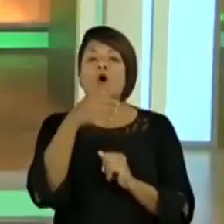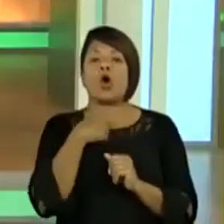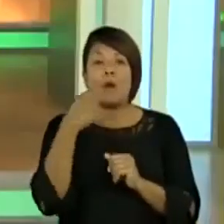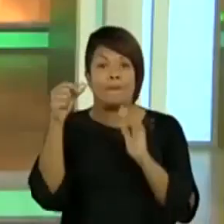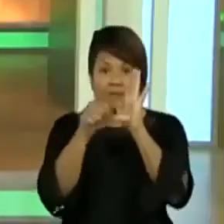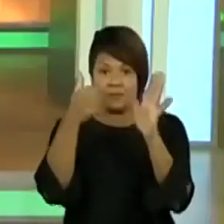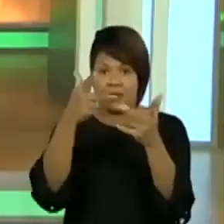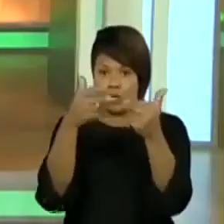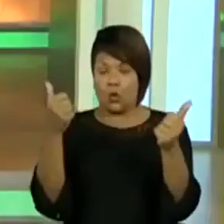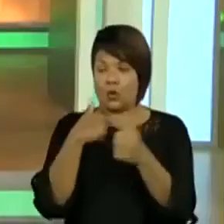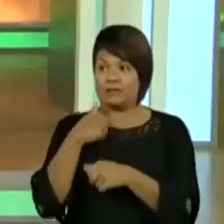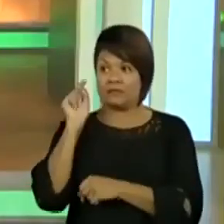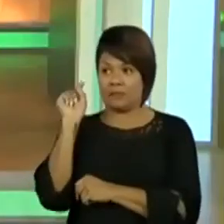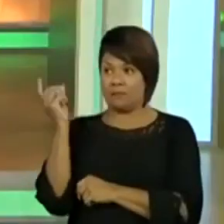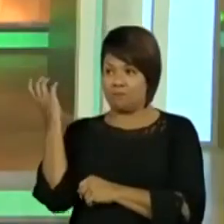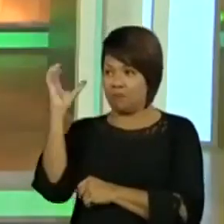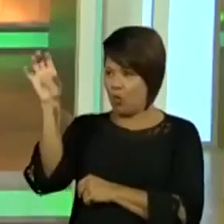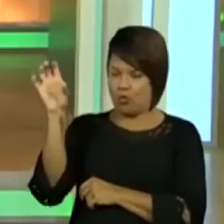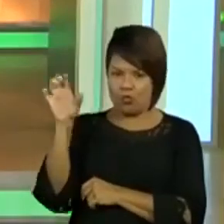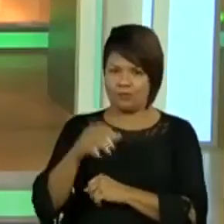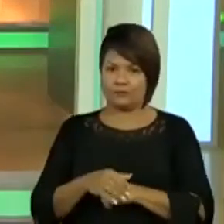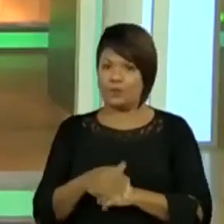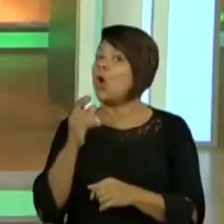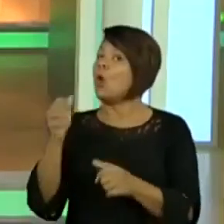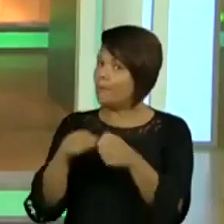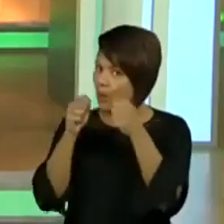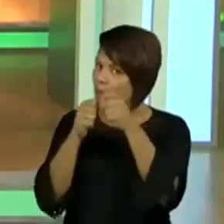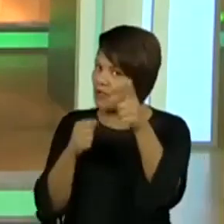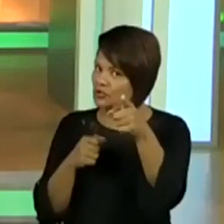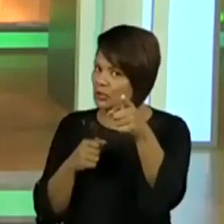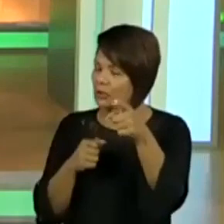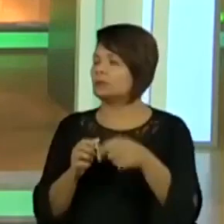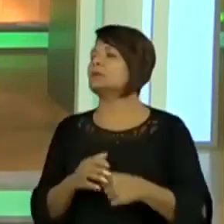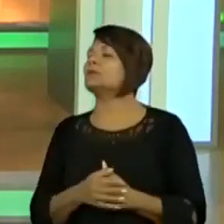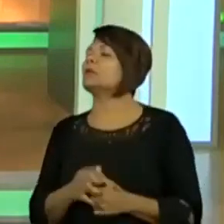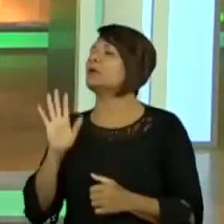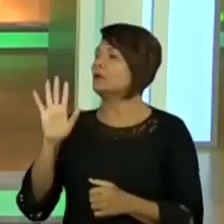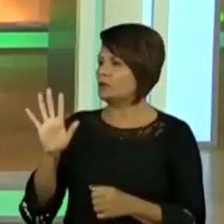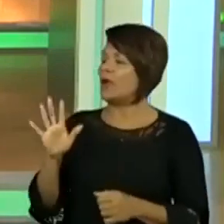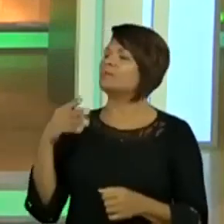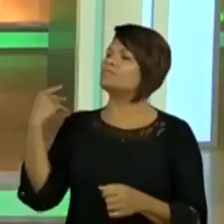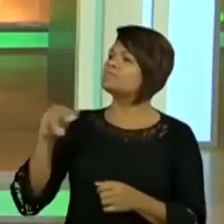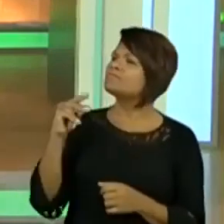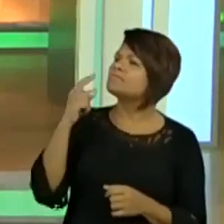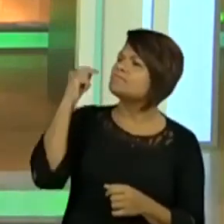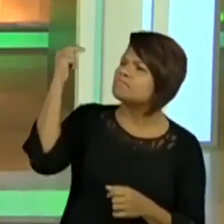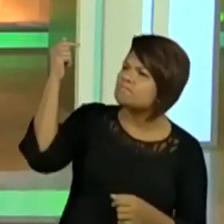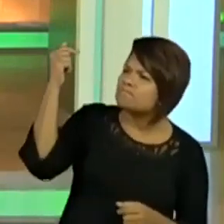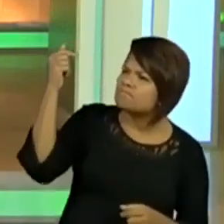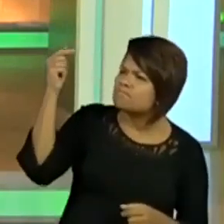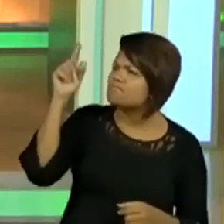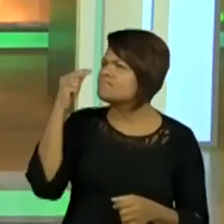comentários, eu vou olhar aqui a minha colinha agora, tá bom? Saneamento básico, o a galera começa a colocar? Olha só,